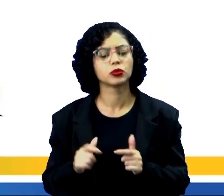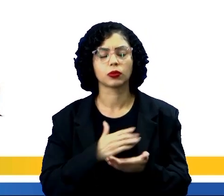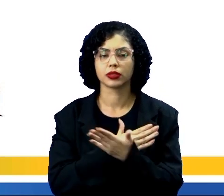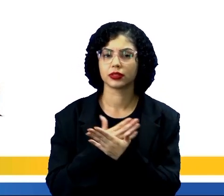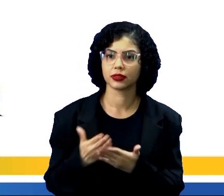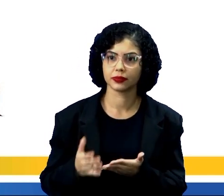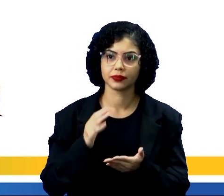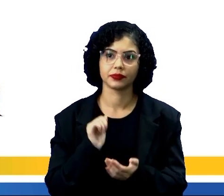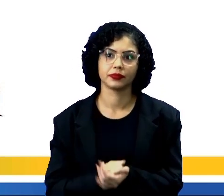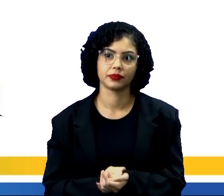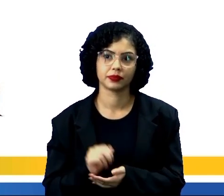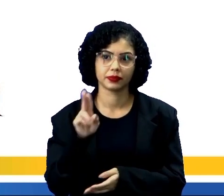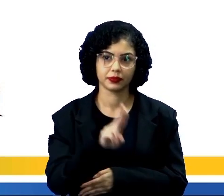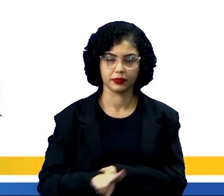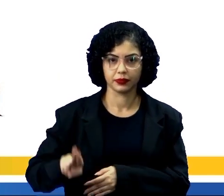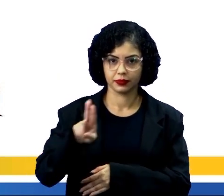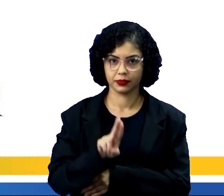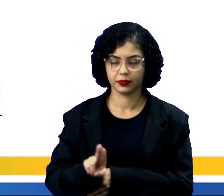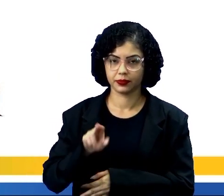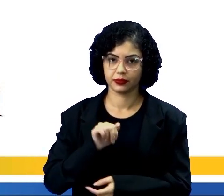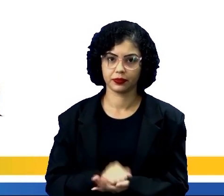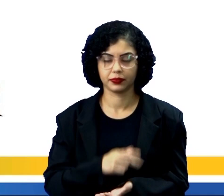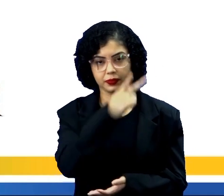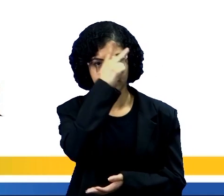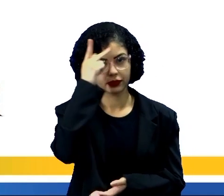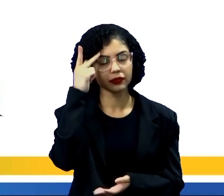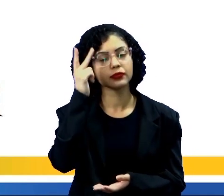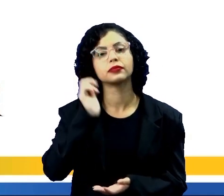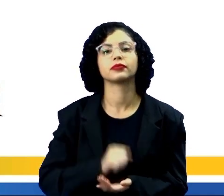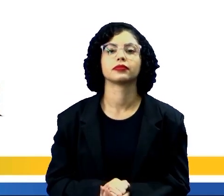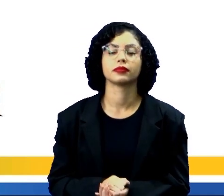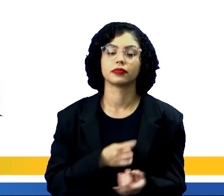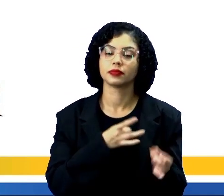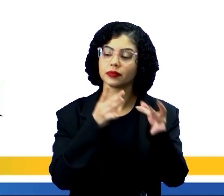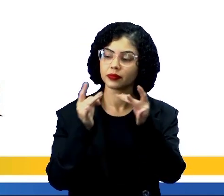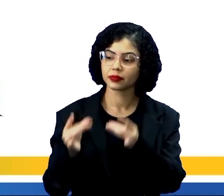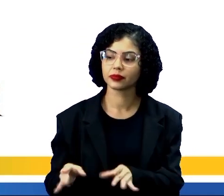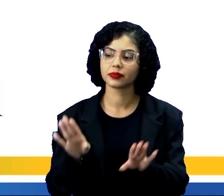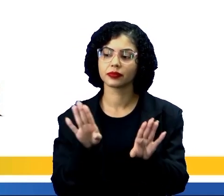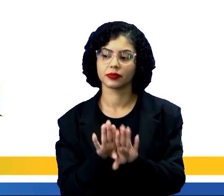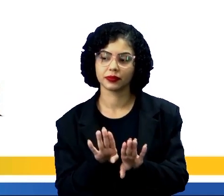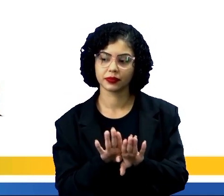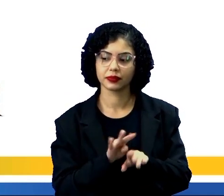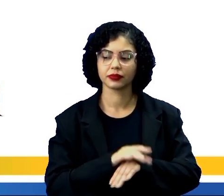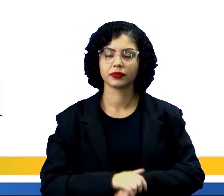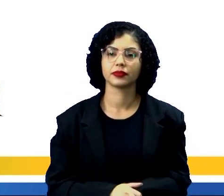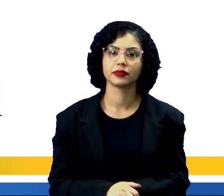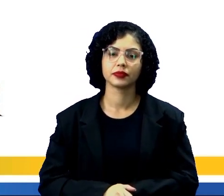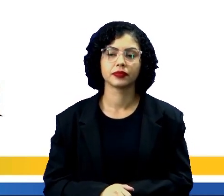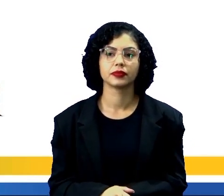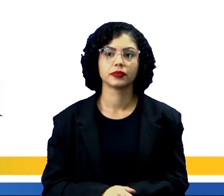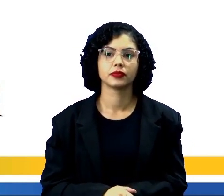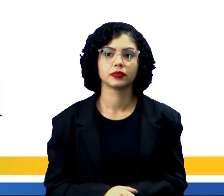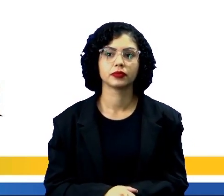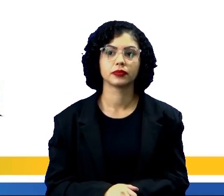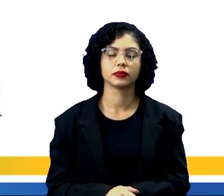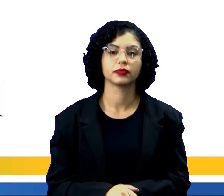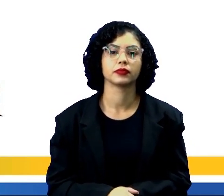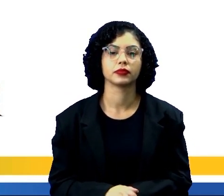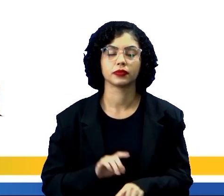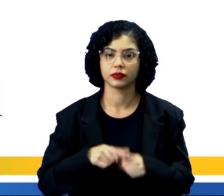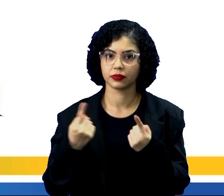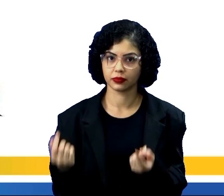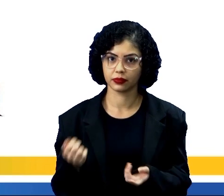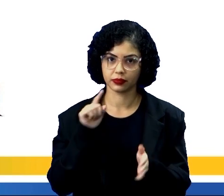começaram a usar para transportar pessoas e mercadorias. Muito bem, vamos